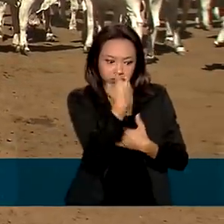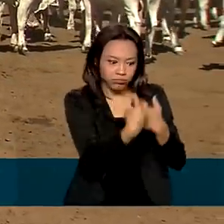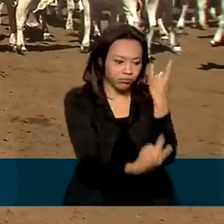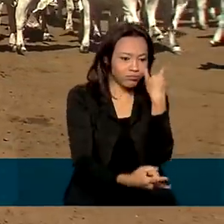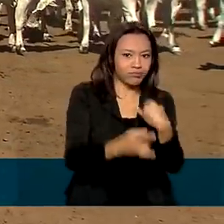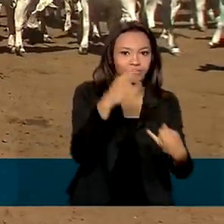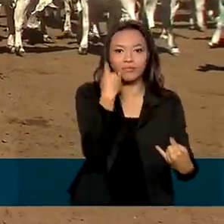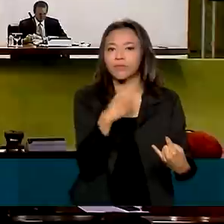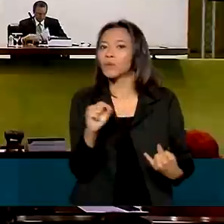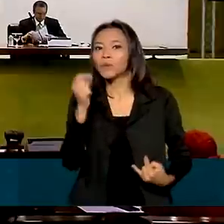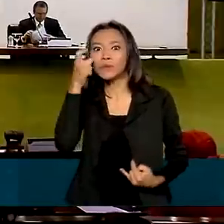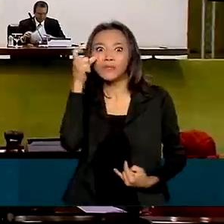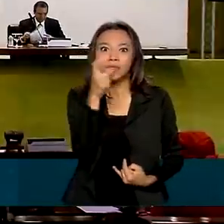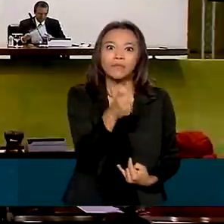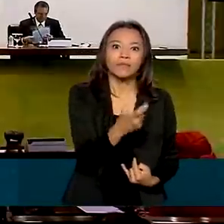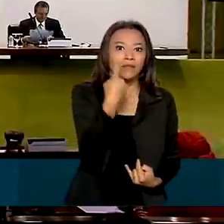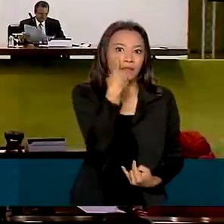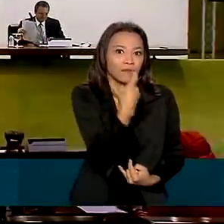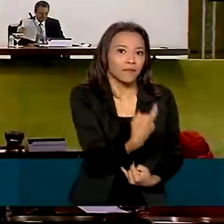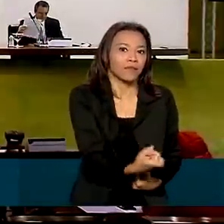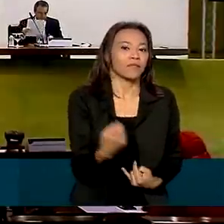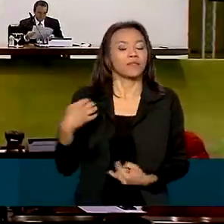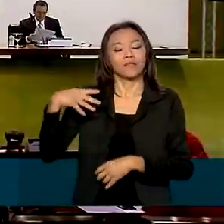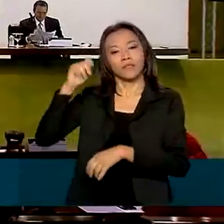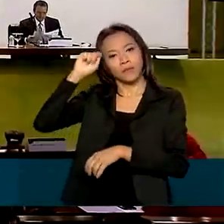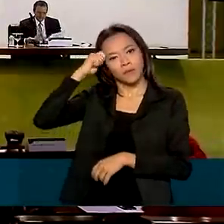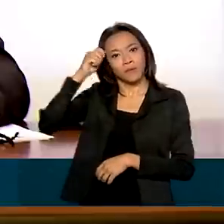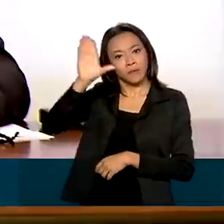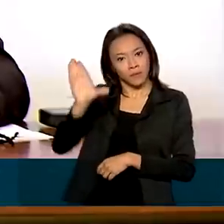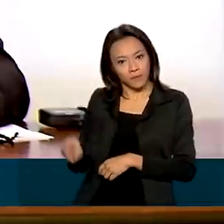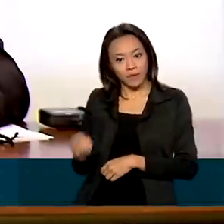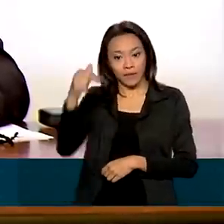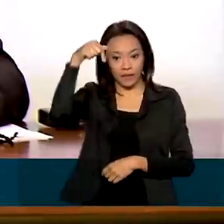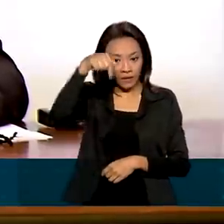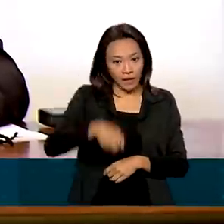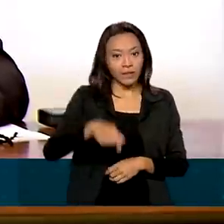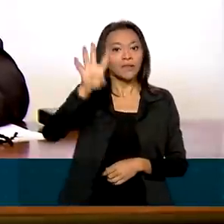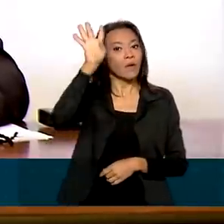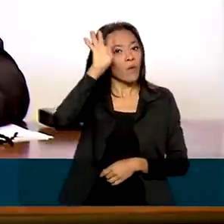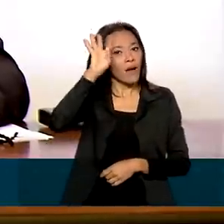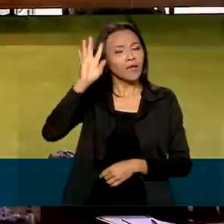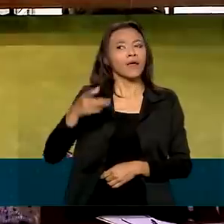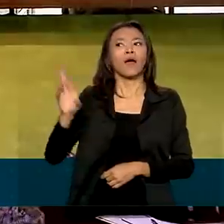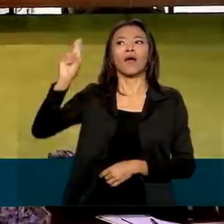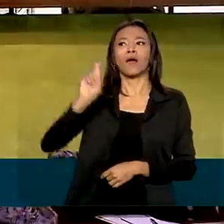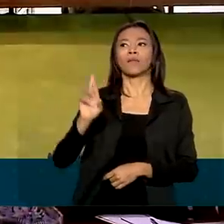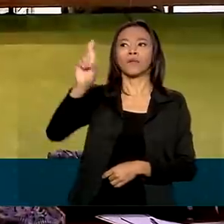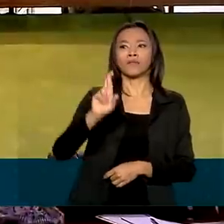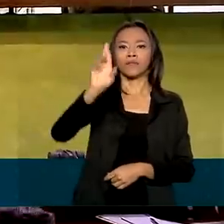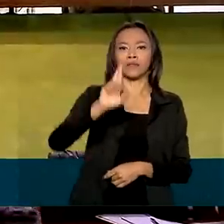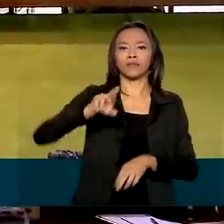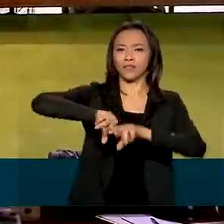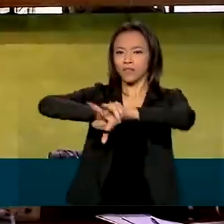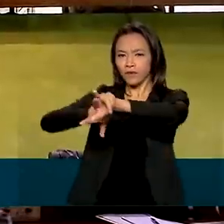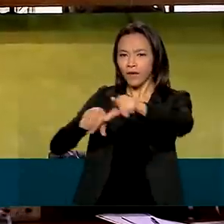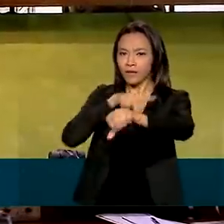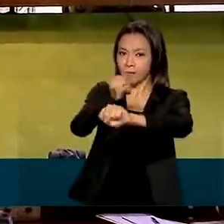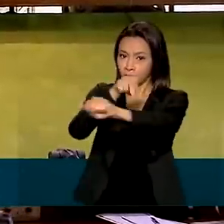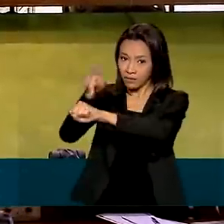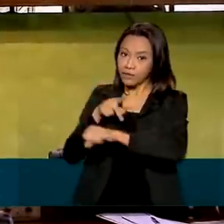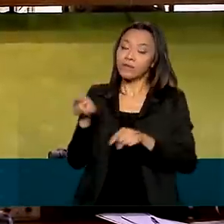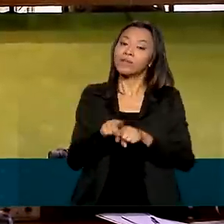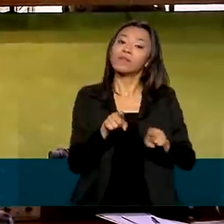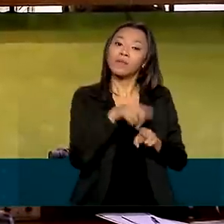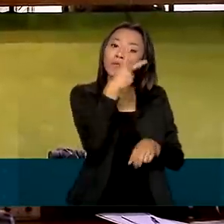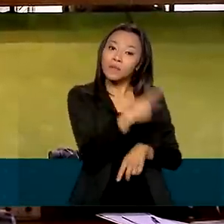continente africano. Nesta quarta-feira, representantes de vários países africanos e autoridades brasileiras